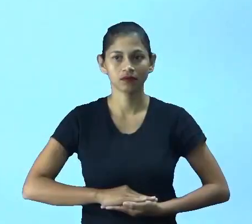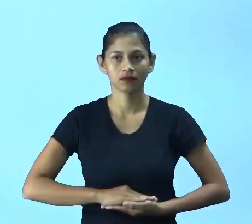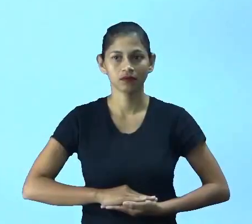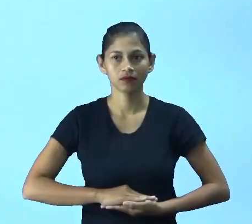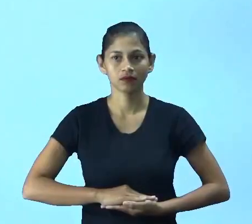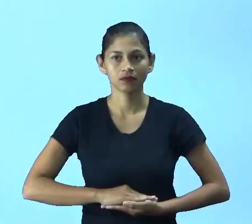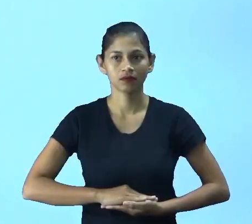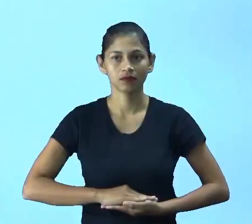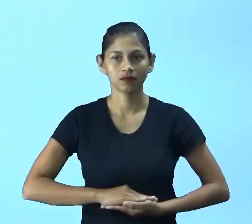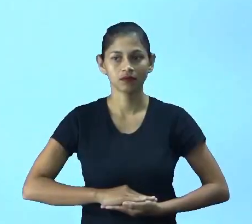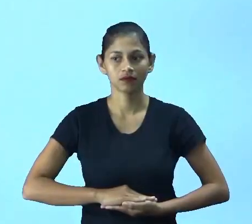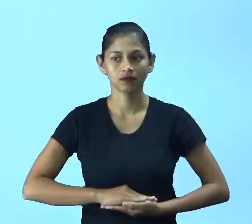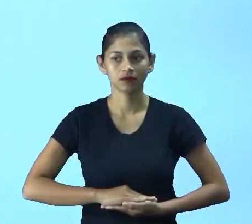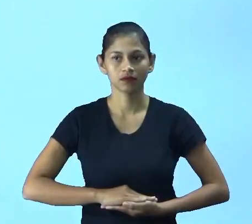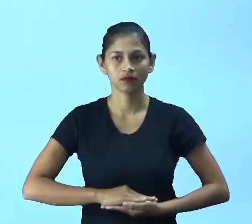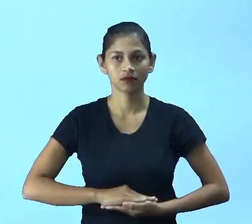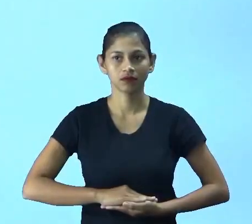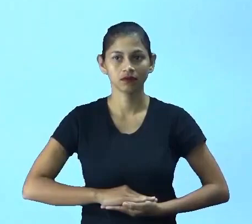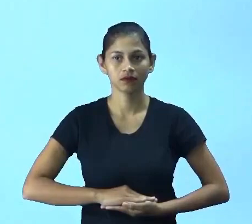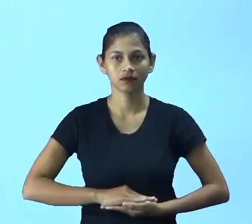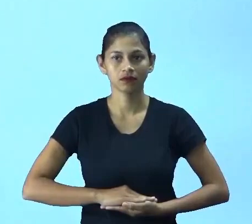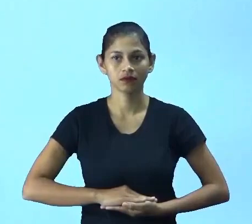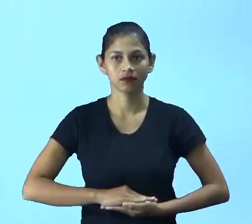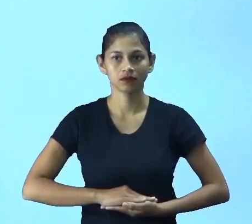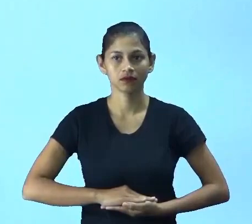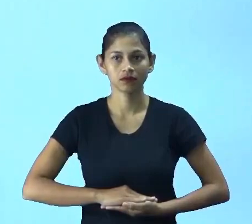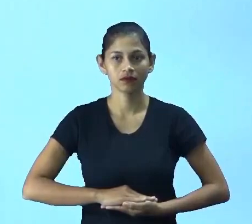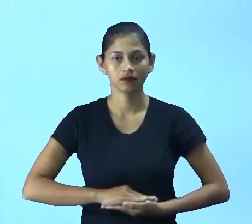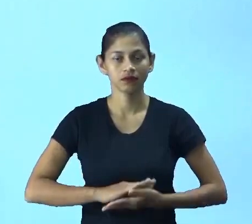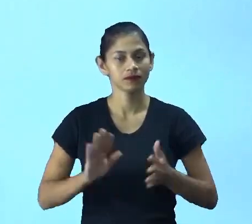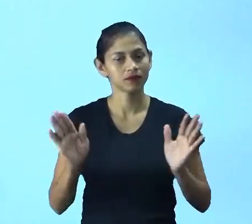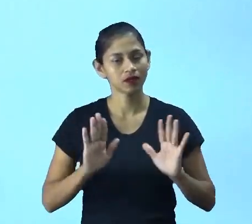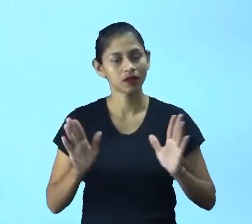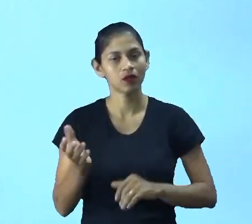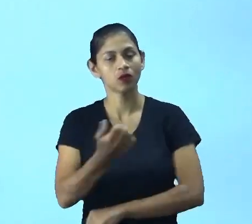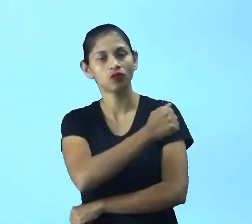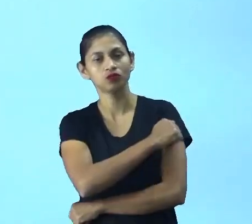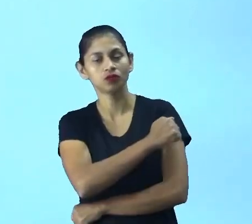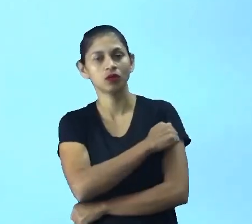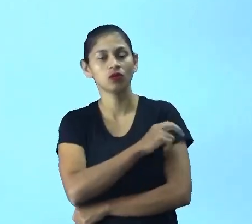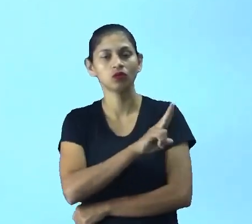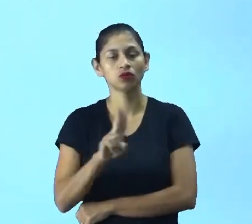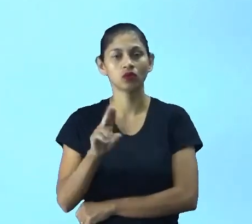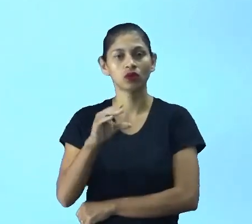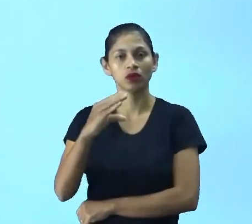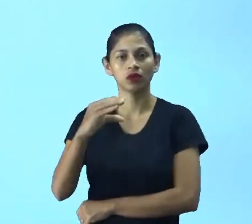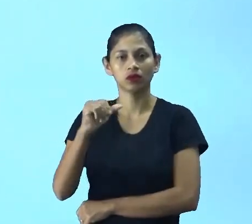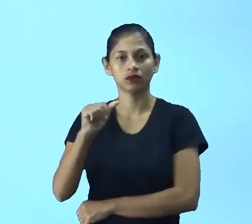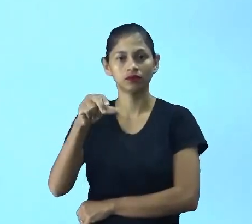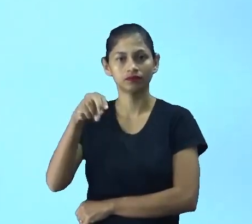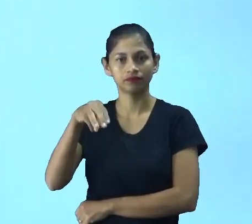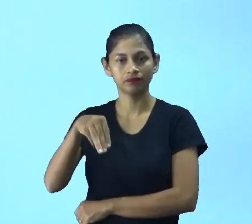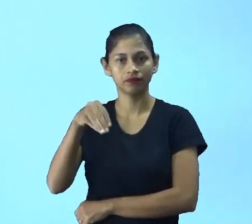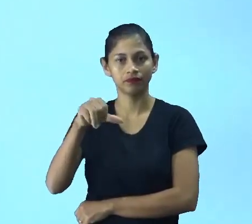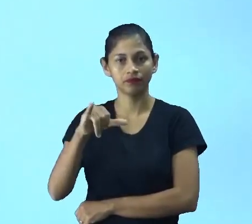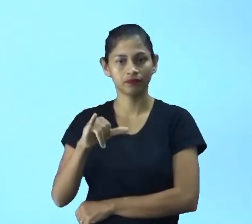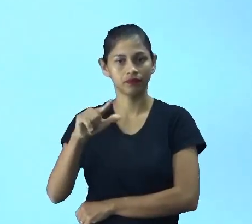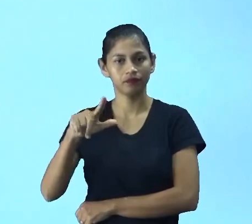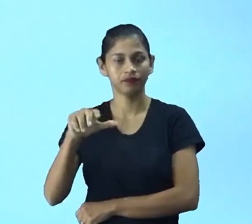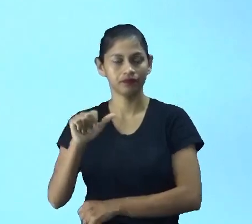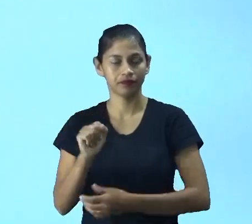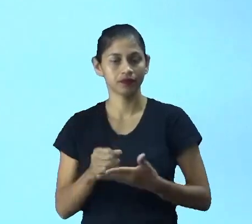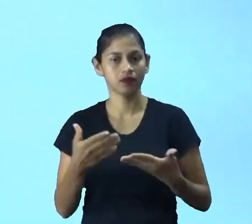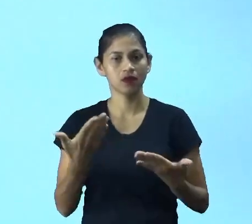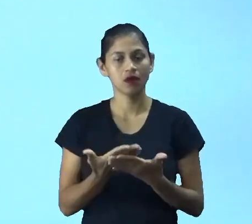Hello students, my name is Camila. Olá alunos, meu nome é Camila e na aula de hoje o